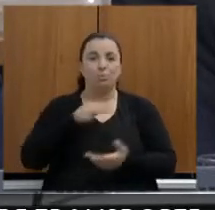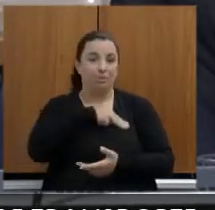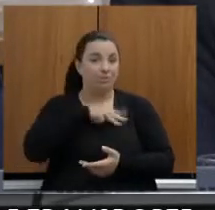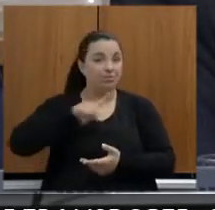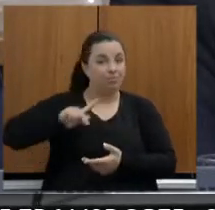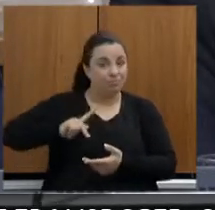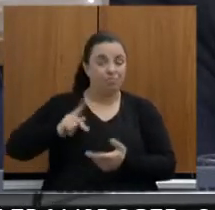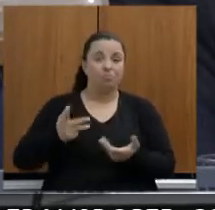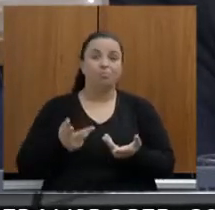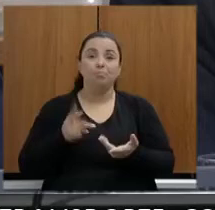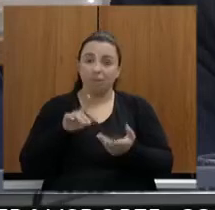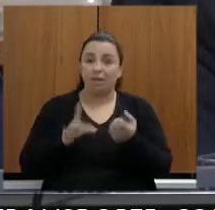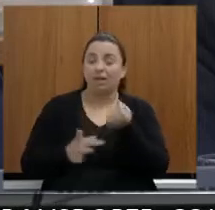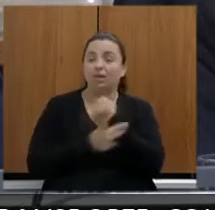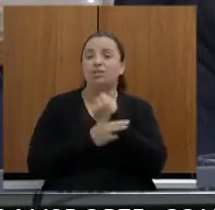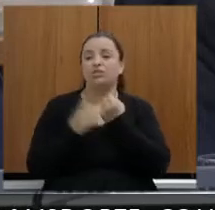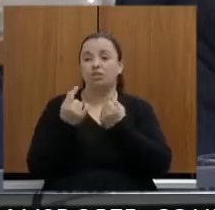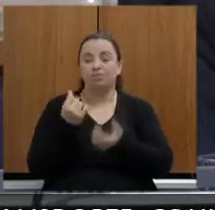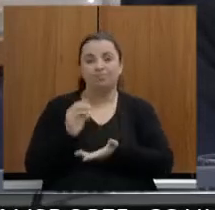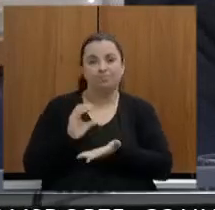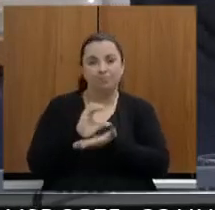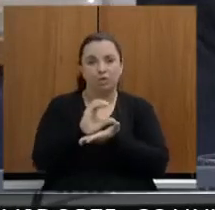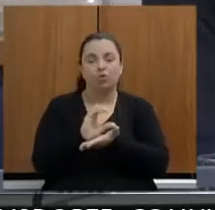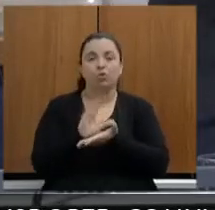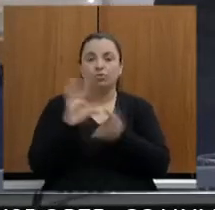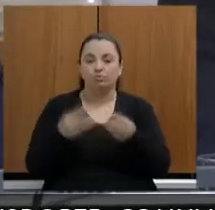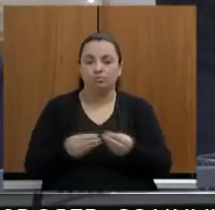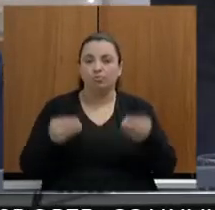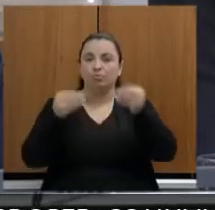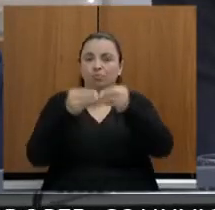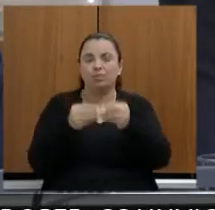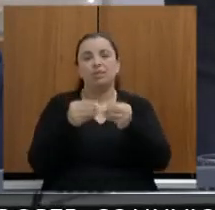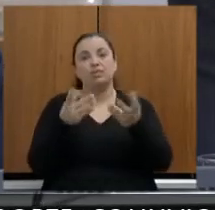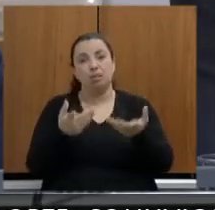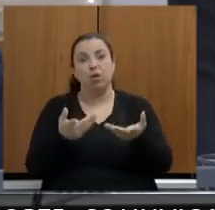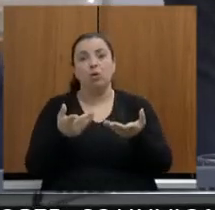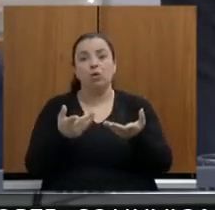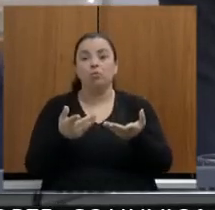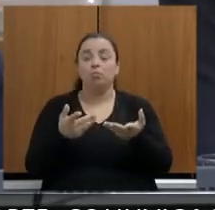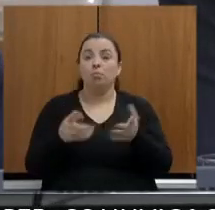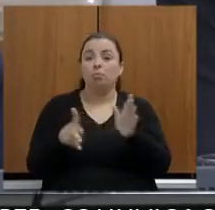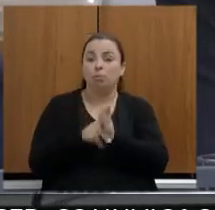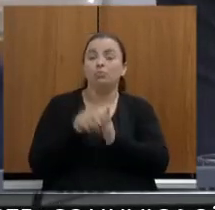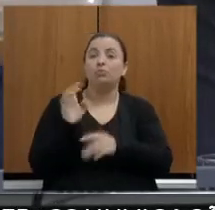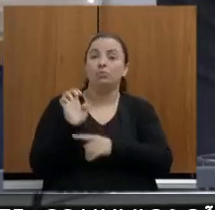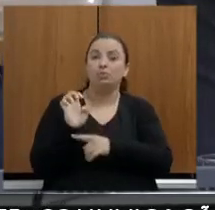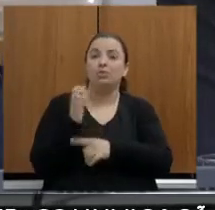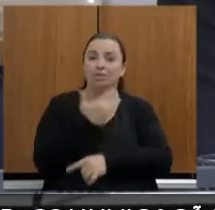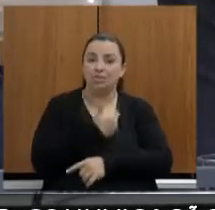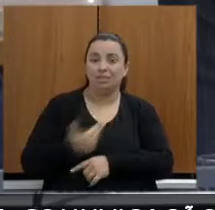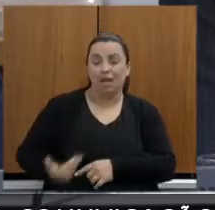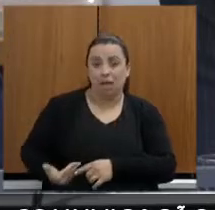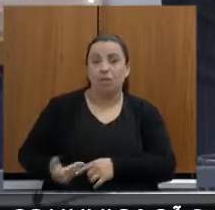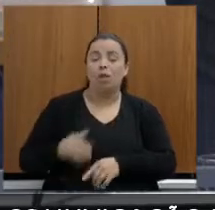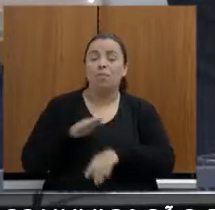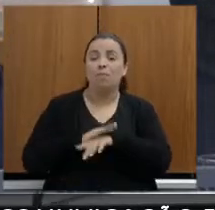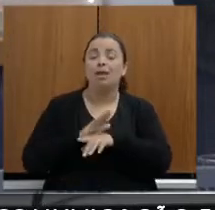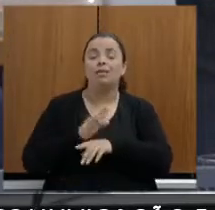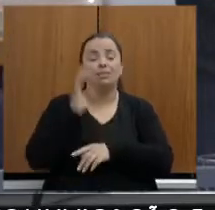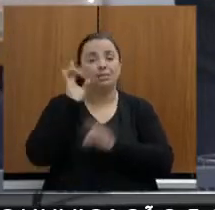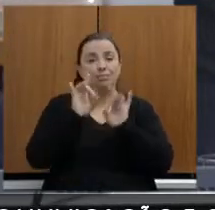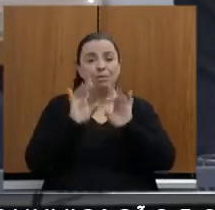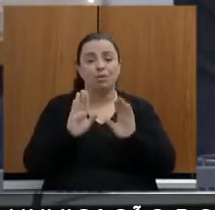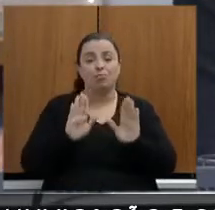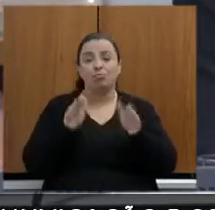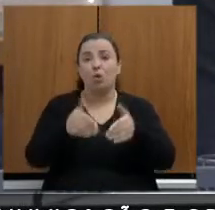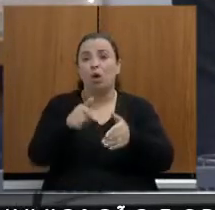garantir esses recursos de compensação e reparação para o Estado e, em especial, para os atingidos dessa tragédia de